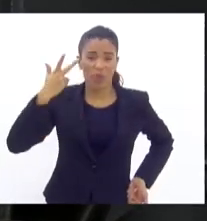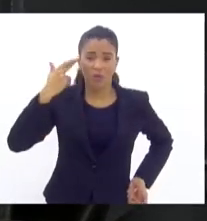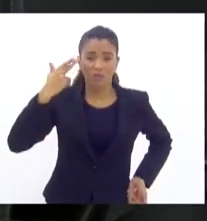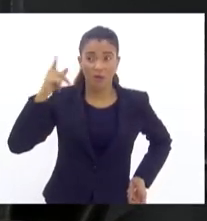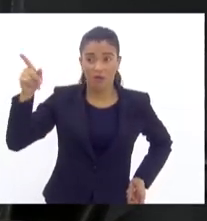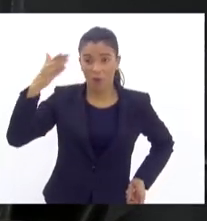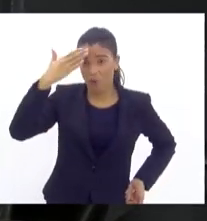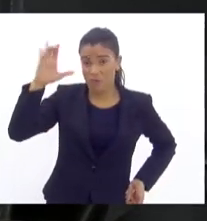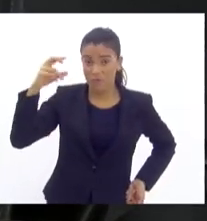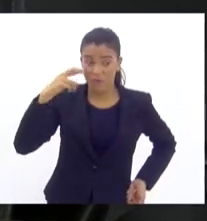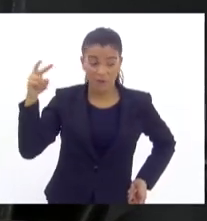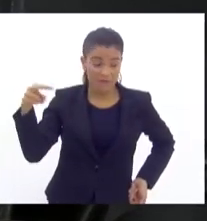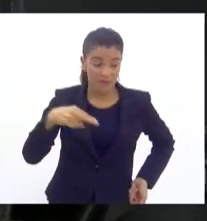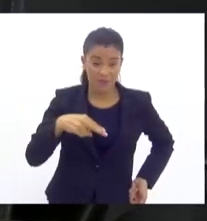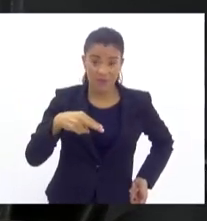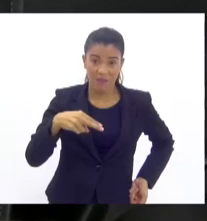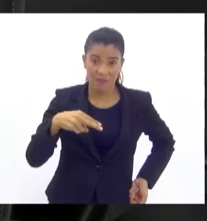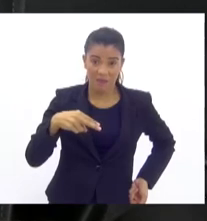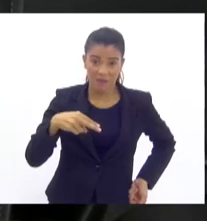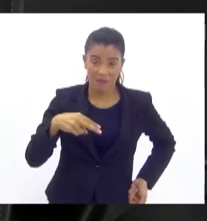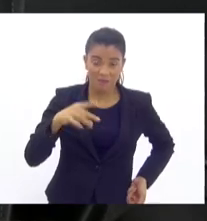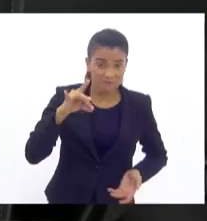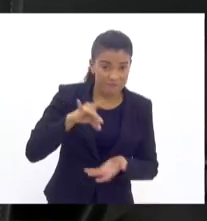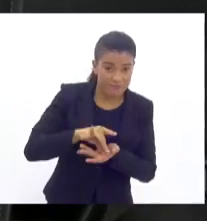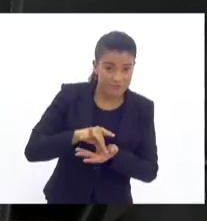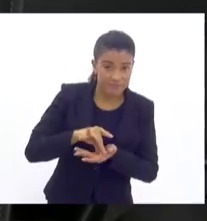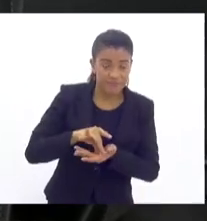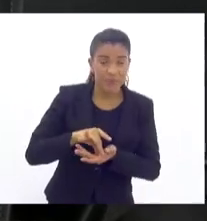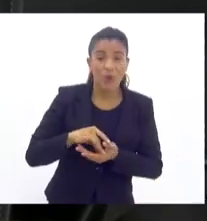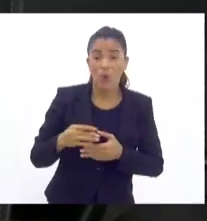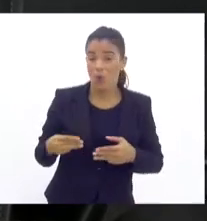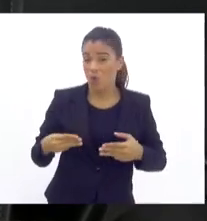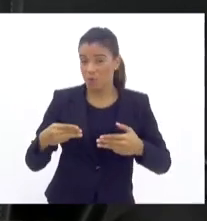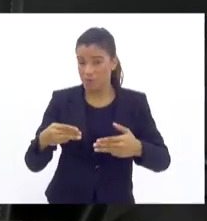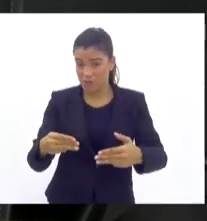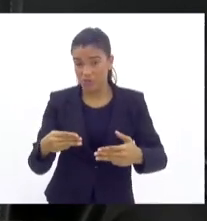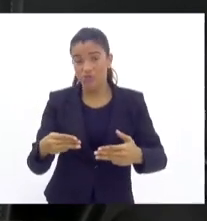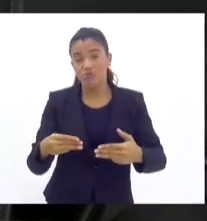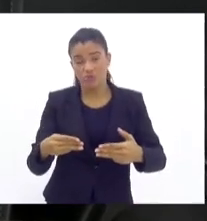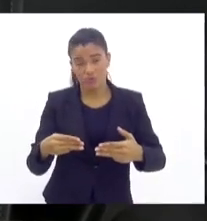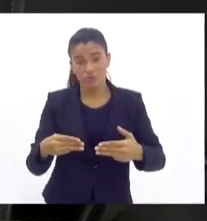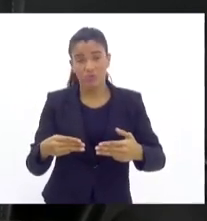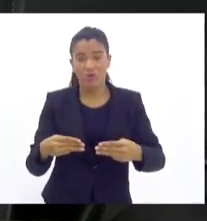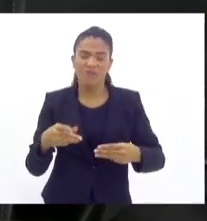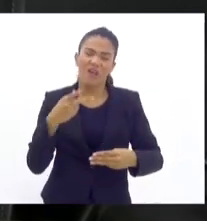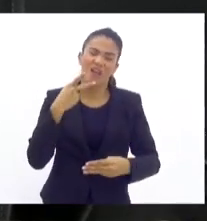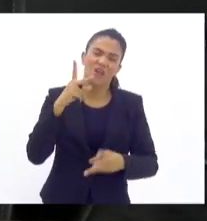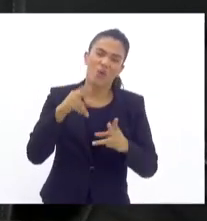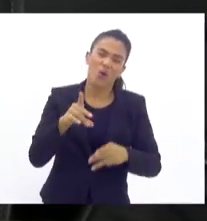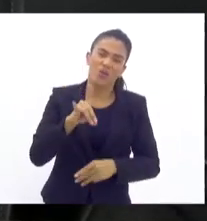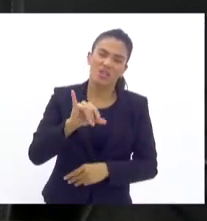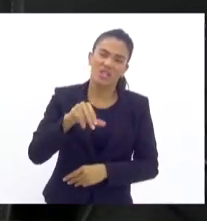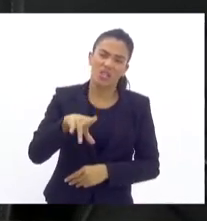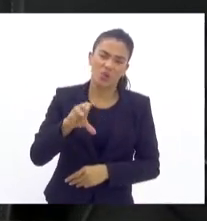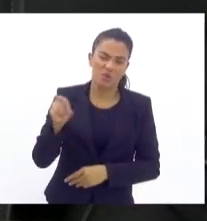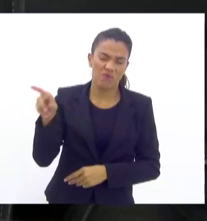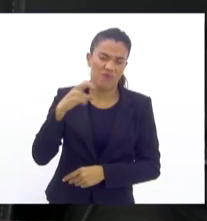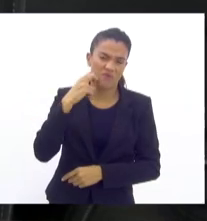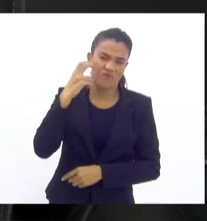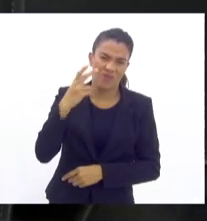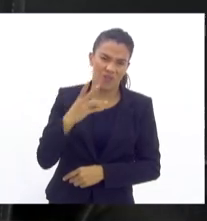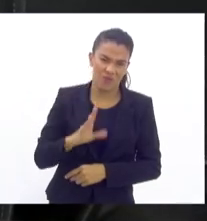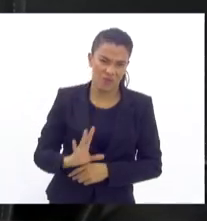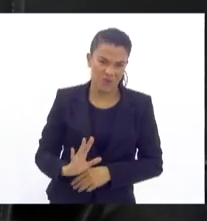Curitiba para ver a realidade? Os nossos ministros tinham que vir aqui não fazer como o Dino fez, não. Foi uma vergonha.